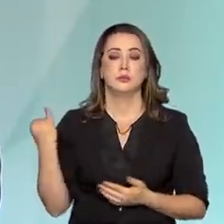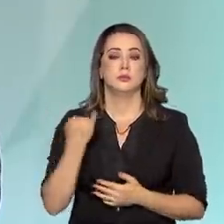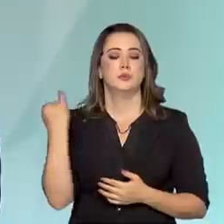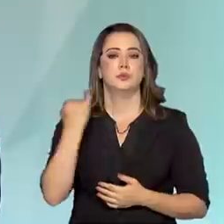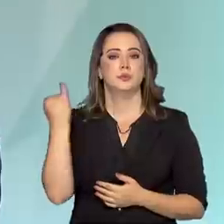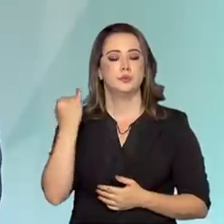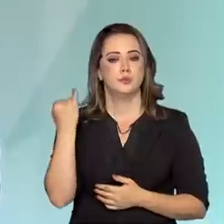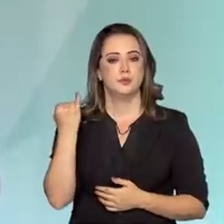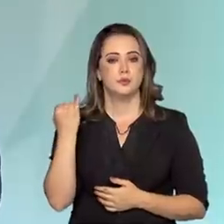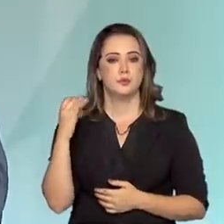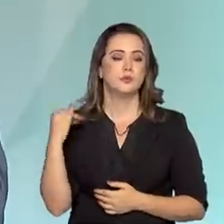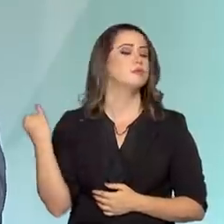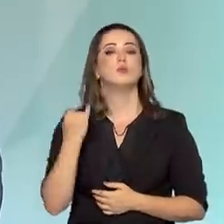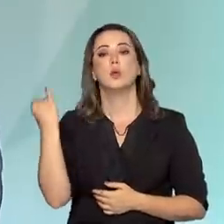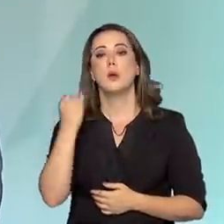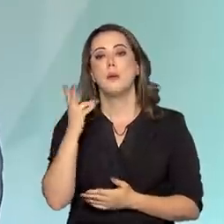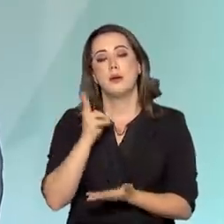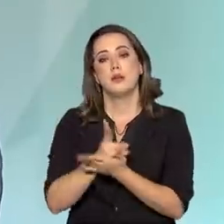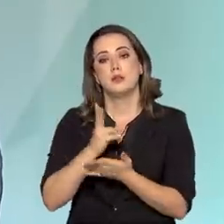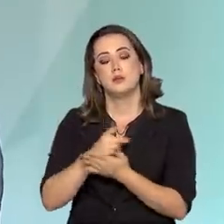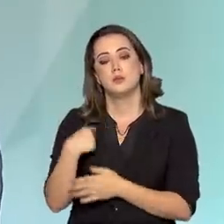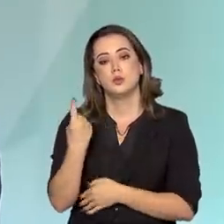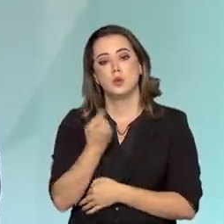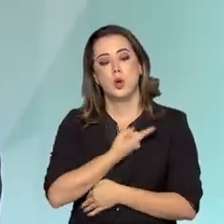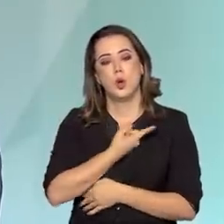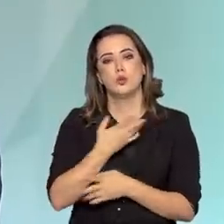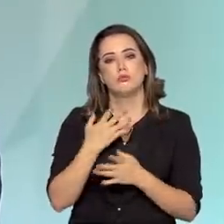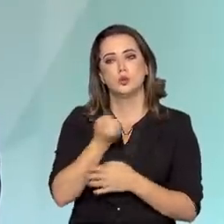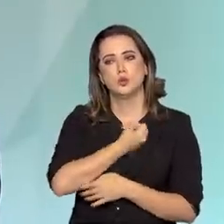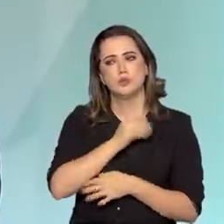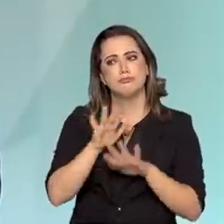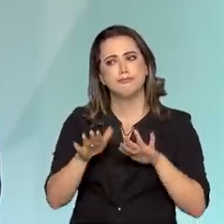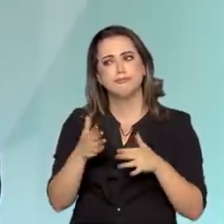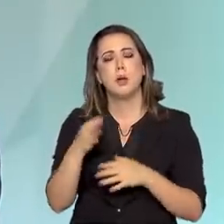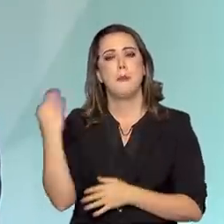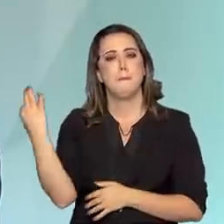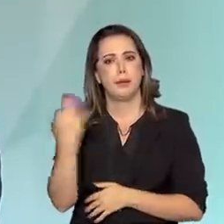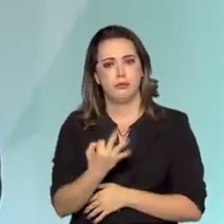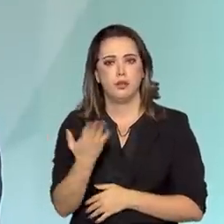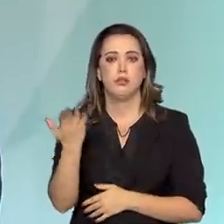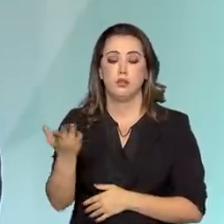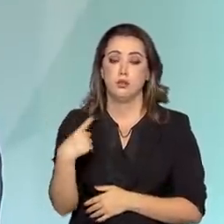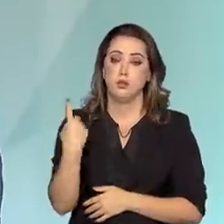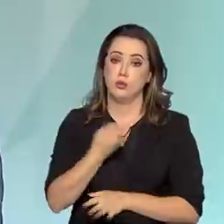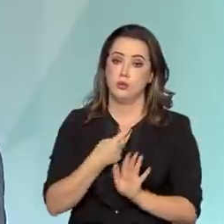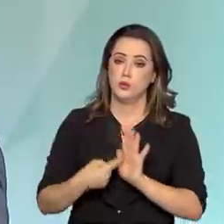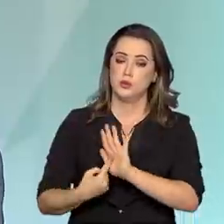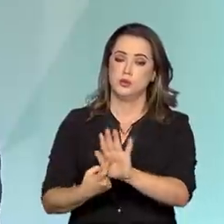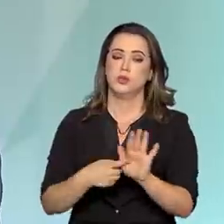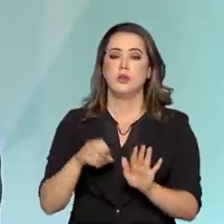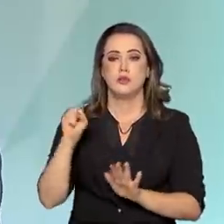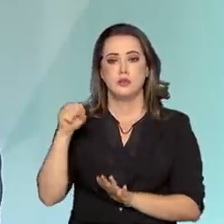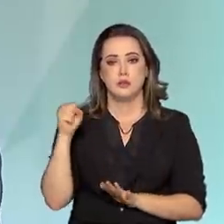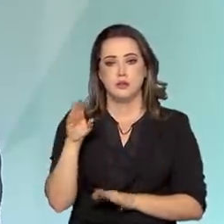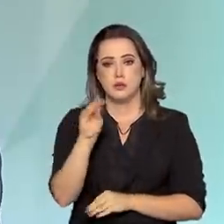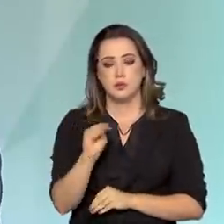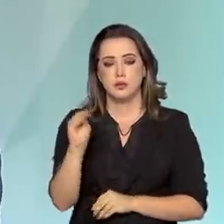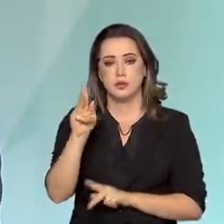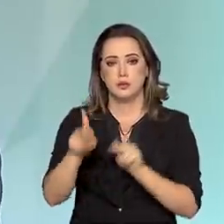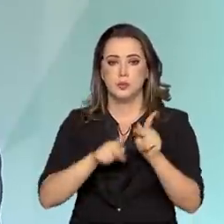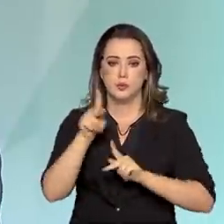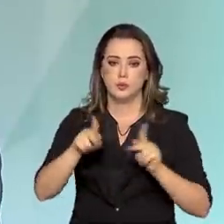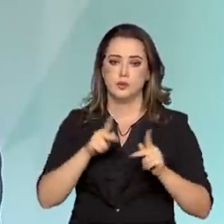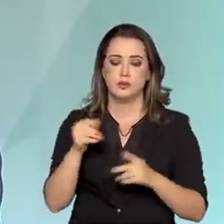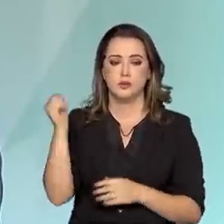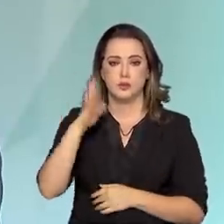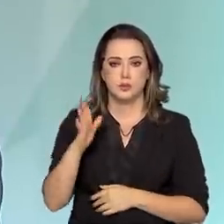grandeza, mesmo para os nossos padrões, extraordinária. Isso significa que nós estamos, sim, atendendo a população brasileira com